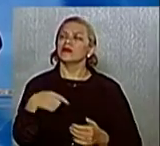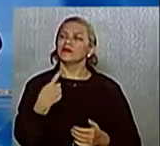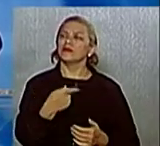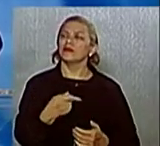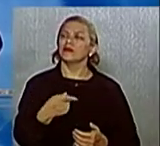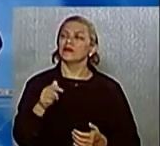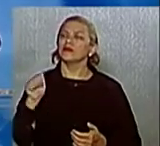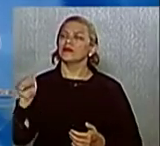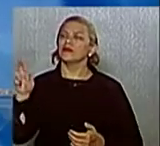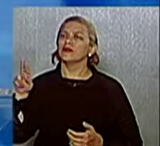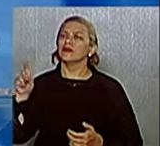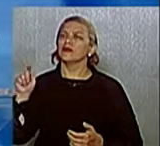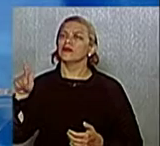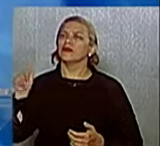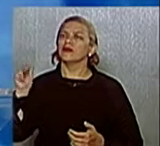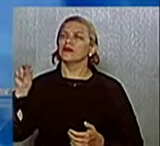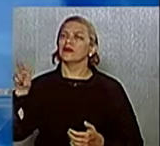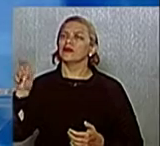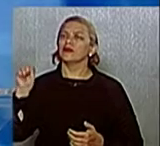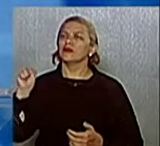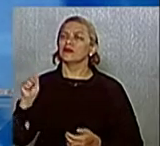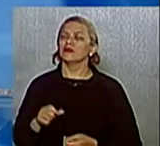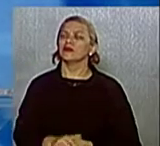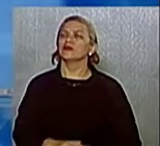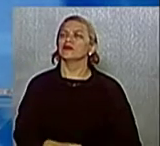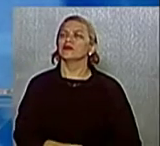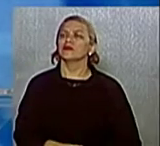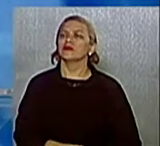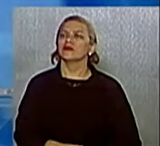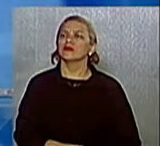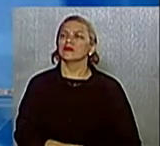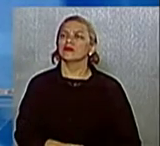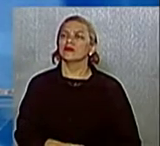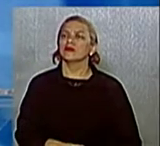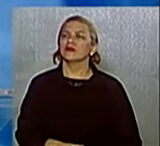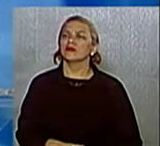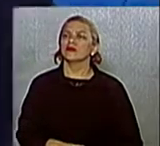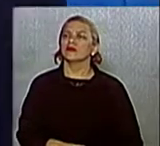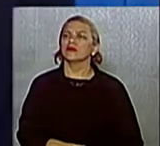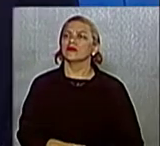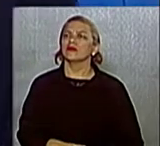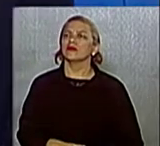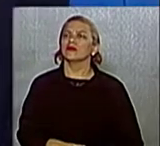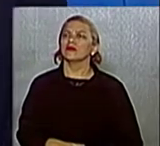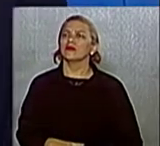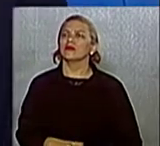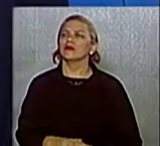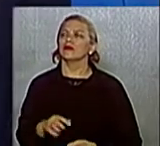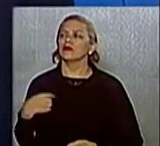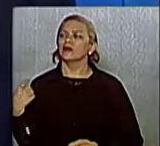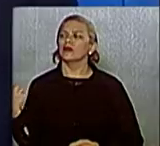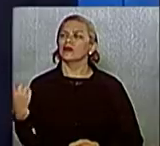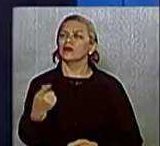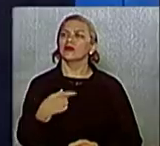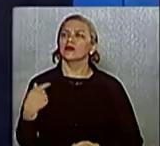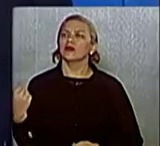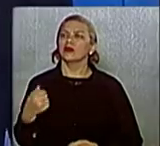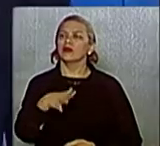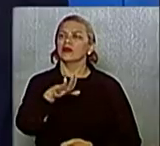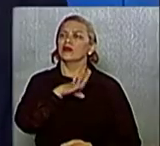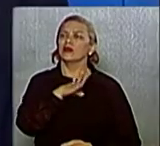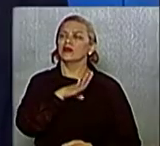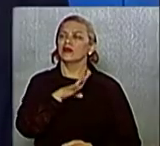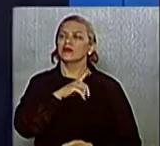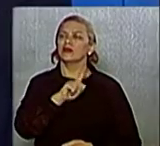Argos Ranieri, respeitando as regras do debate. 30 segundos, candidato. Argos, a nossa cidade de Guaratinguetá, nos